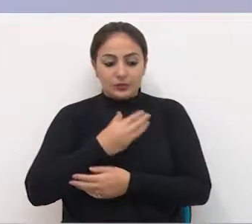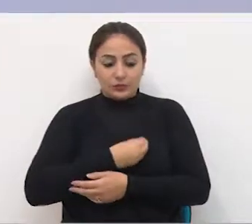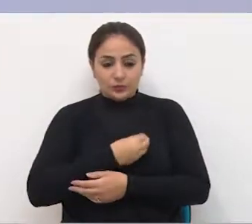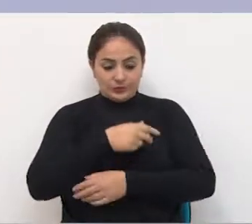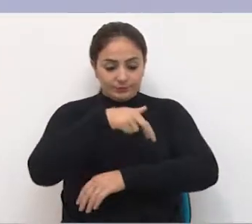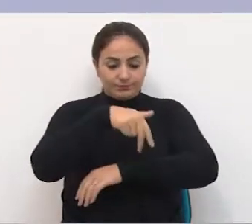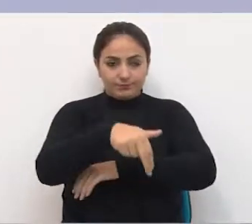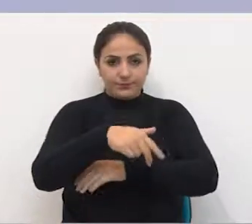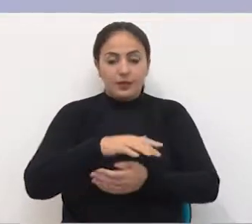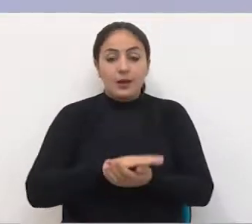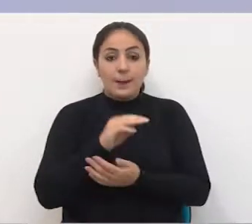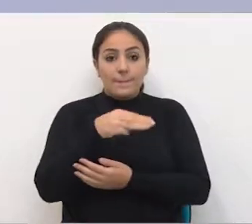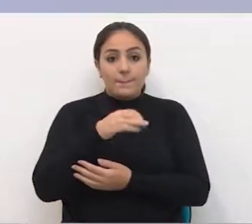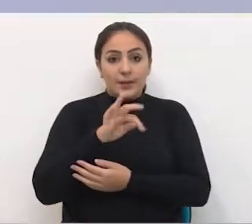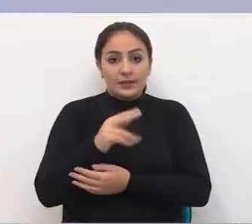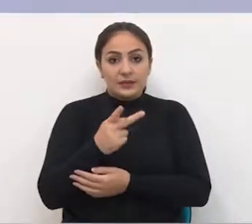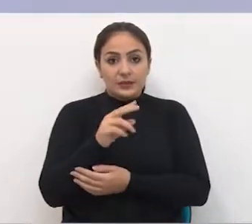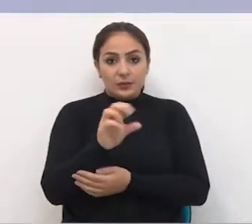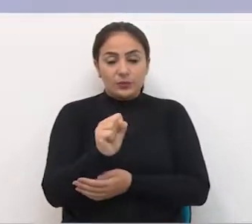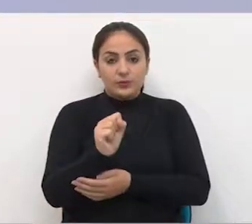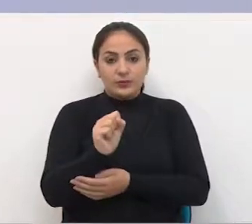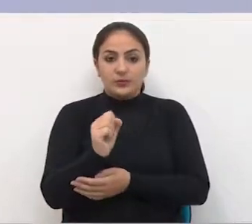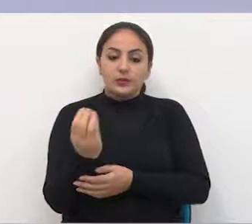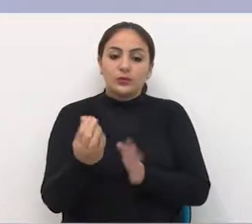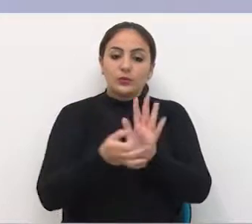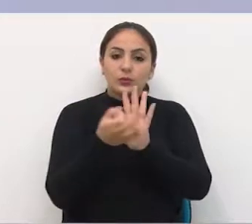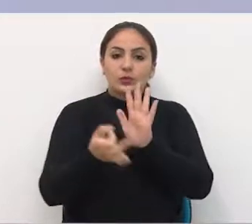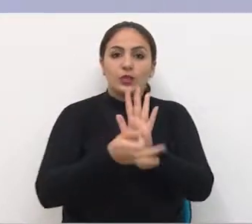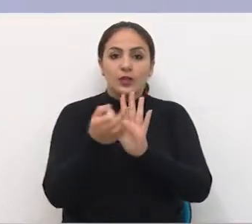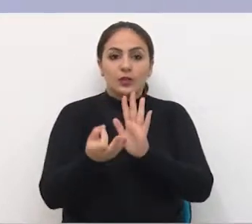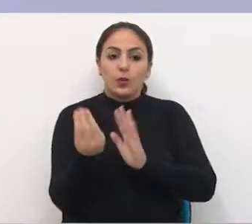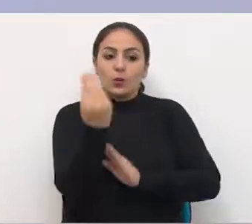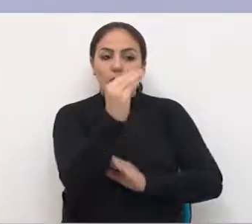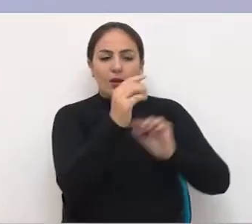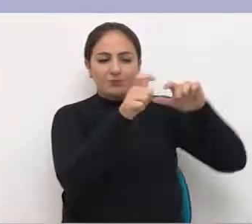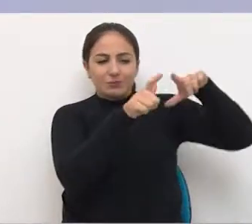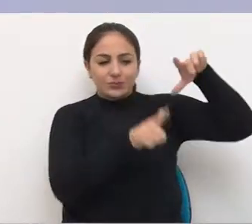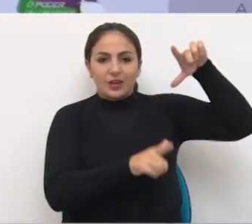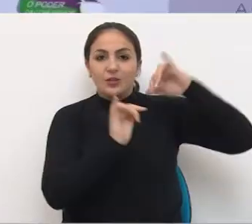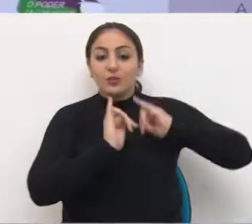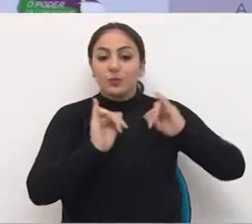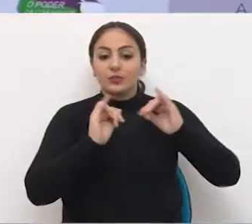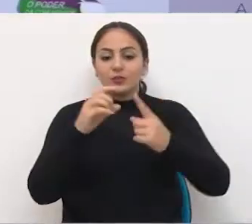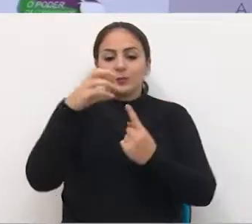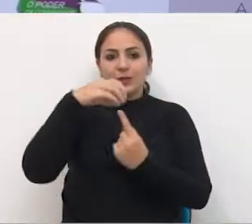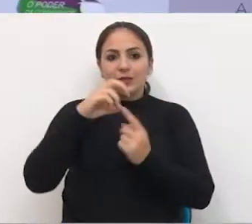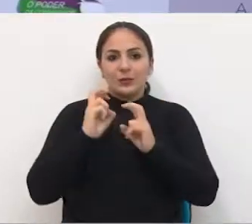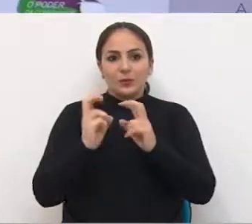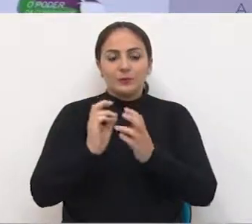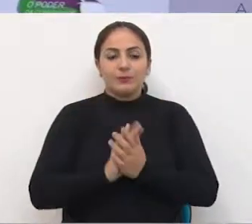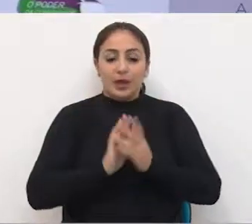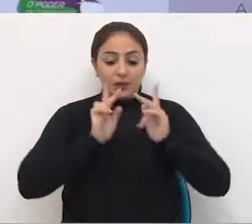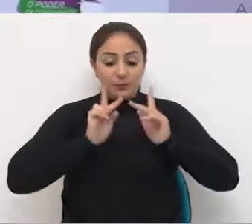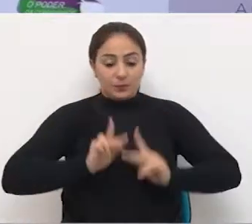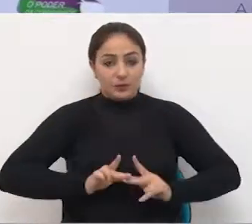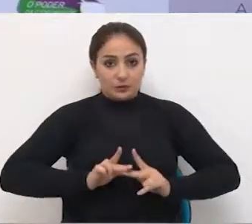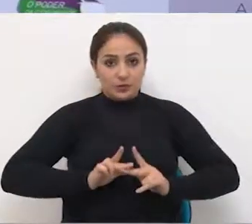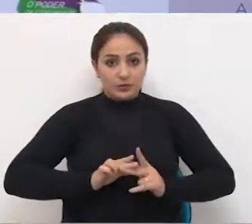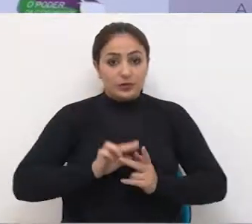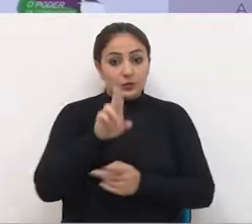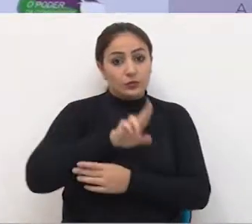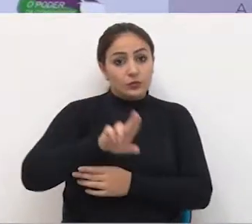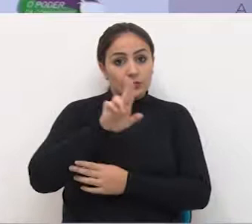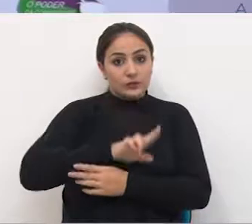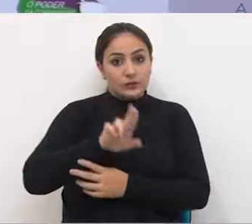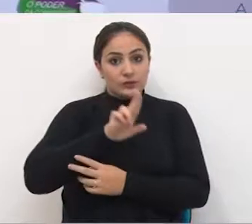Matheus Vesp sugere colocação de cartazes informativos nas paradas de ônibus. De modo que aquelas pessoas que, porventura, venham a